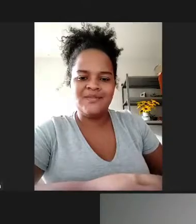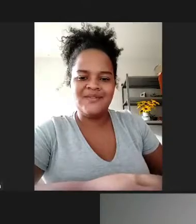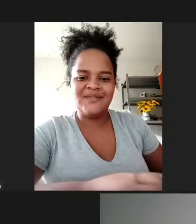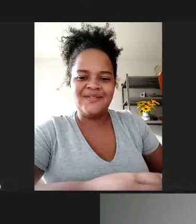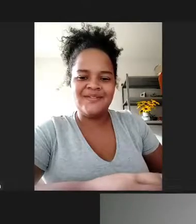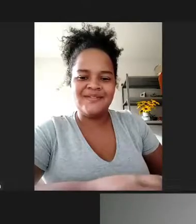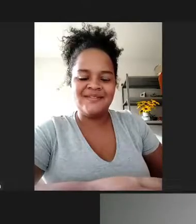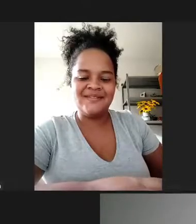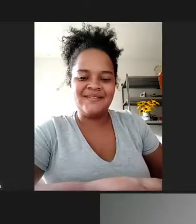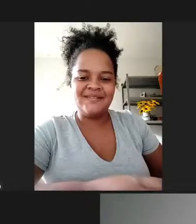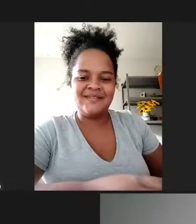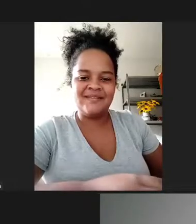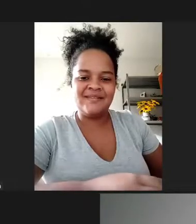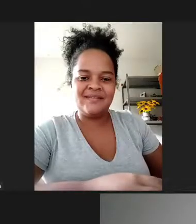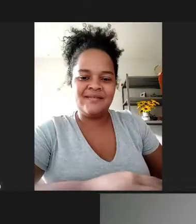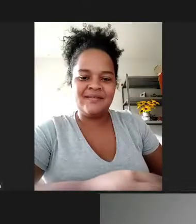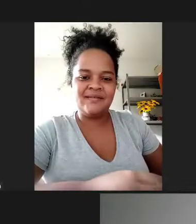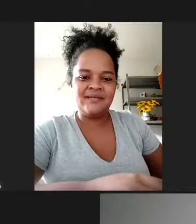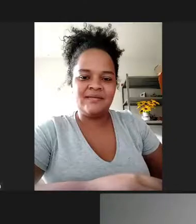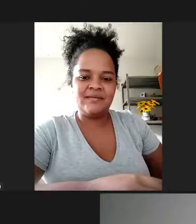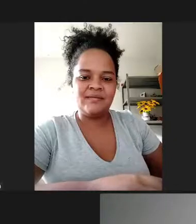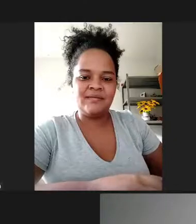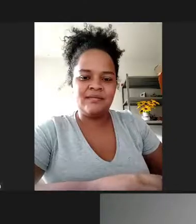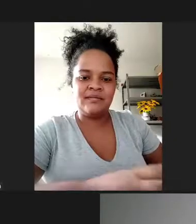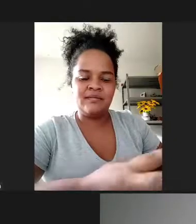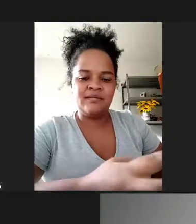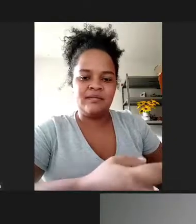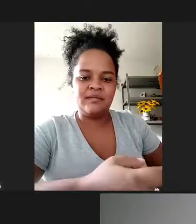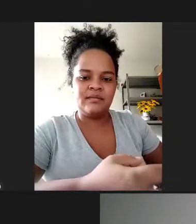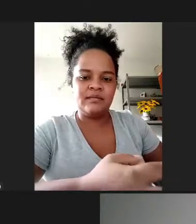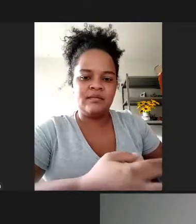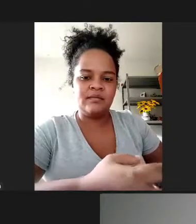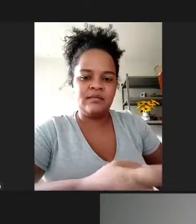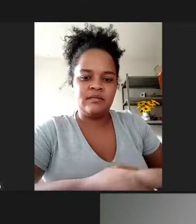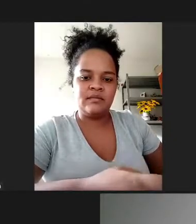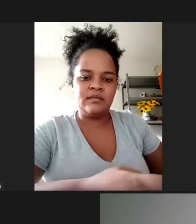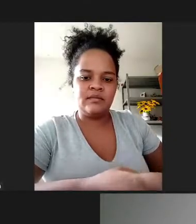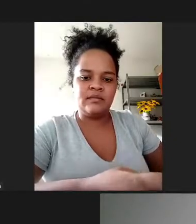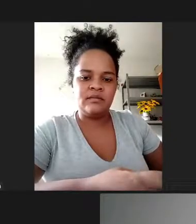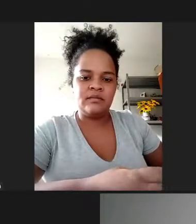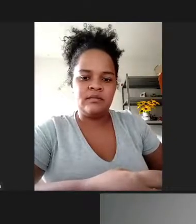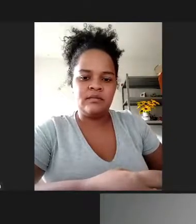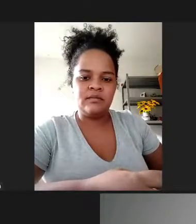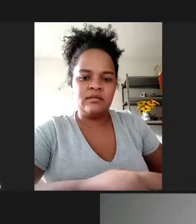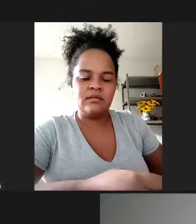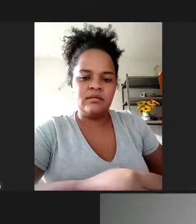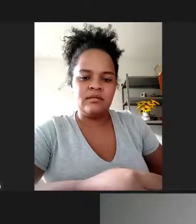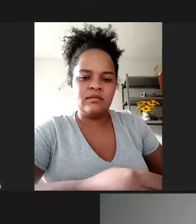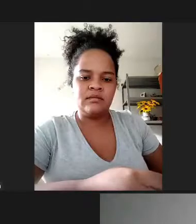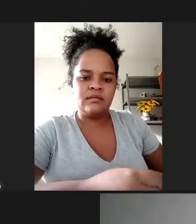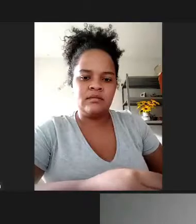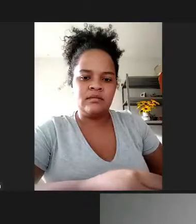Perfeito. Então, Pedro, na sequência o Henrique. Eu vou só, inicialmente, falar, trazer um ponto para todos os